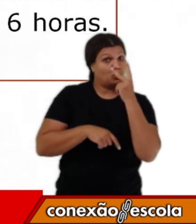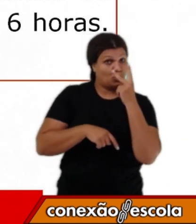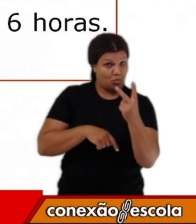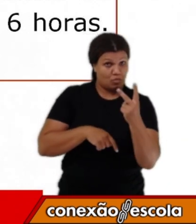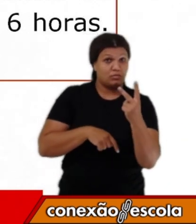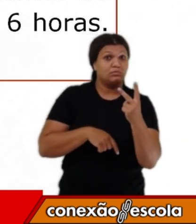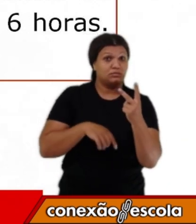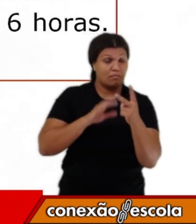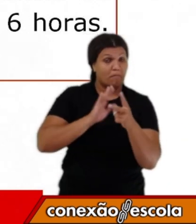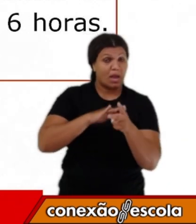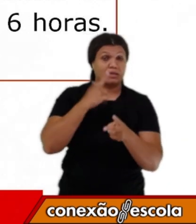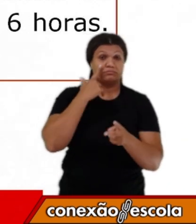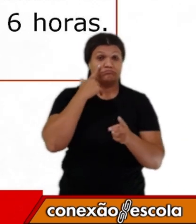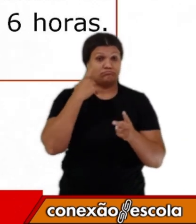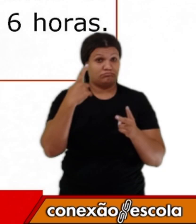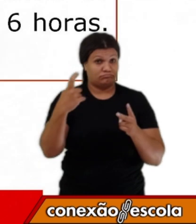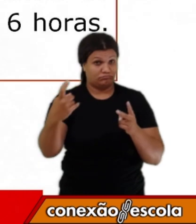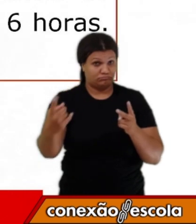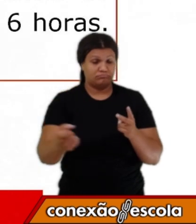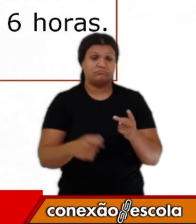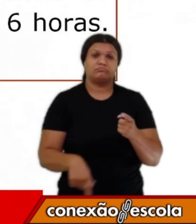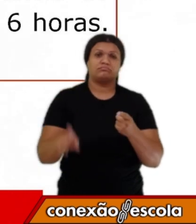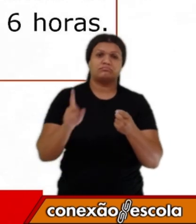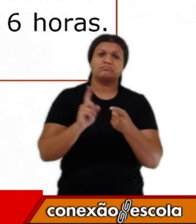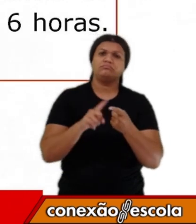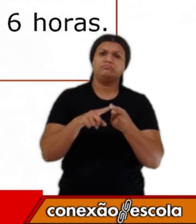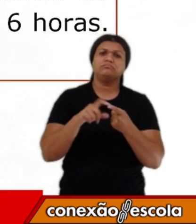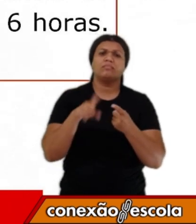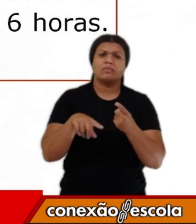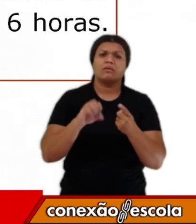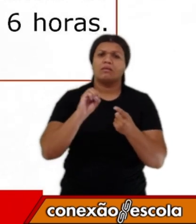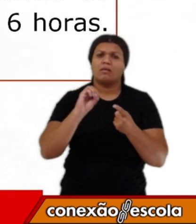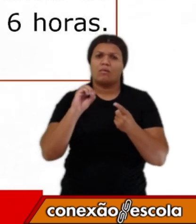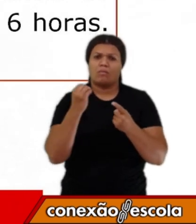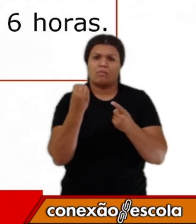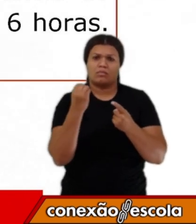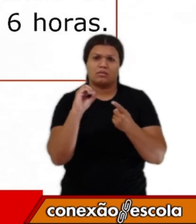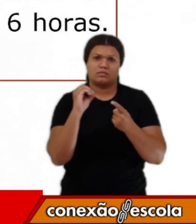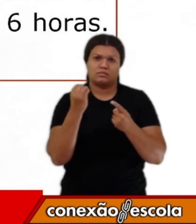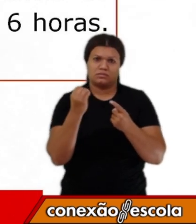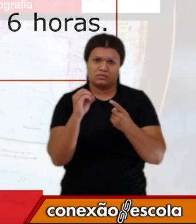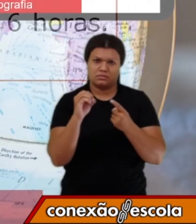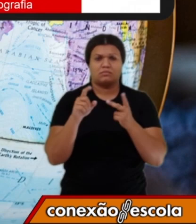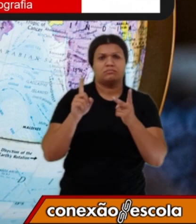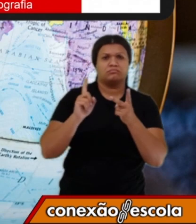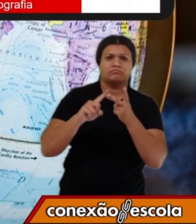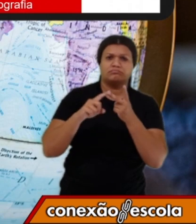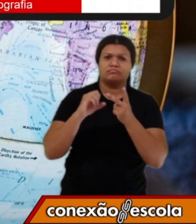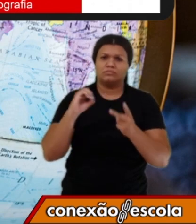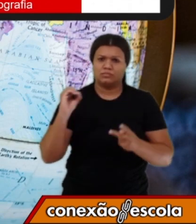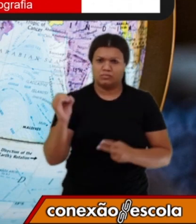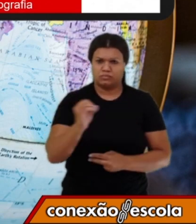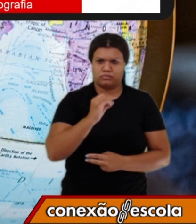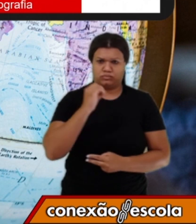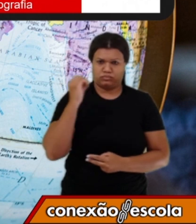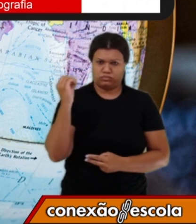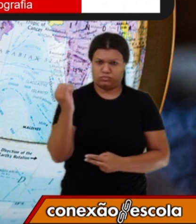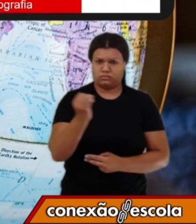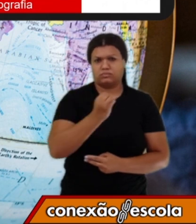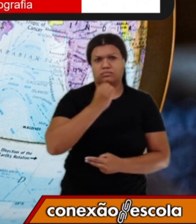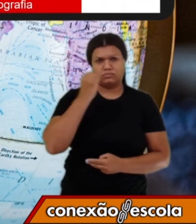chamam mais atenção. O movimento de rotação e o movimento de translação.